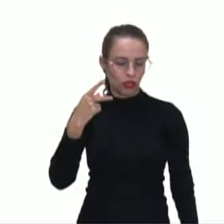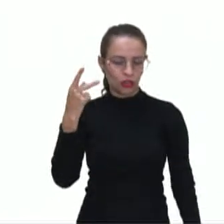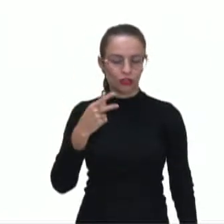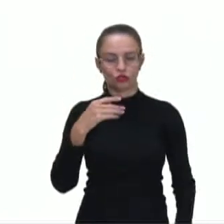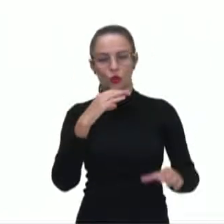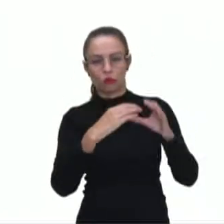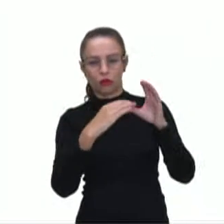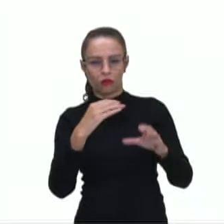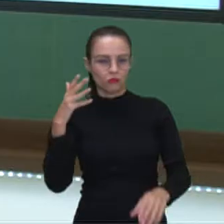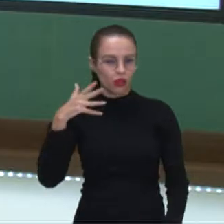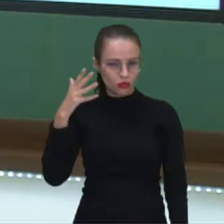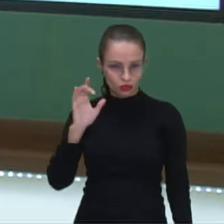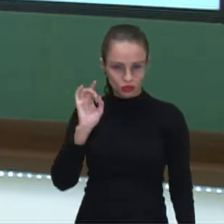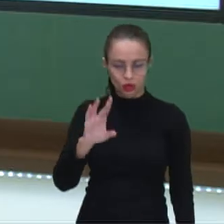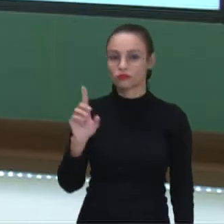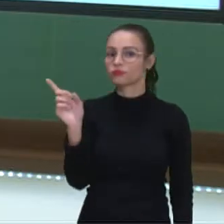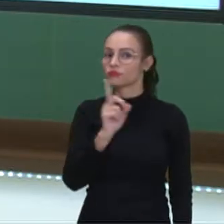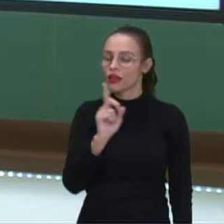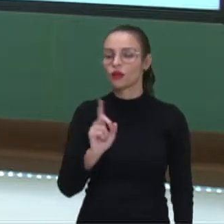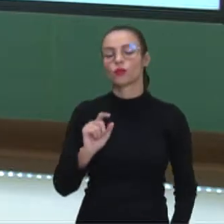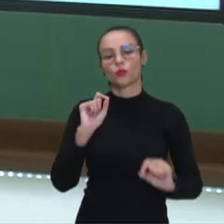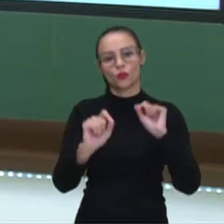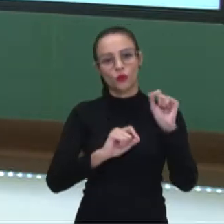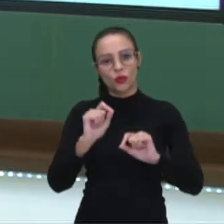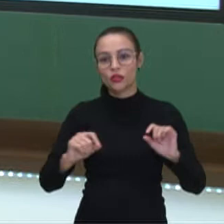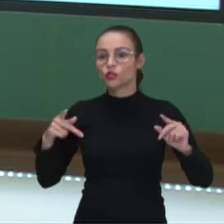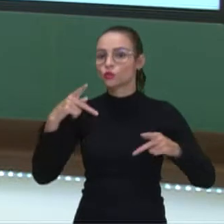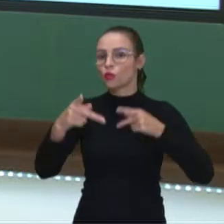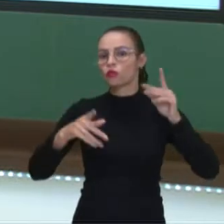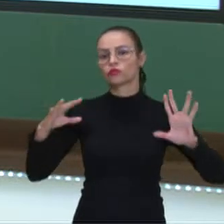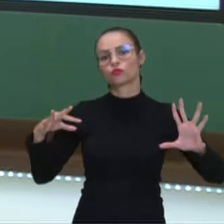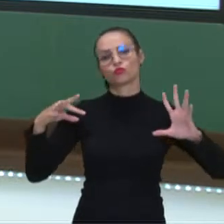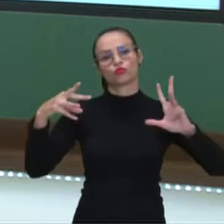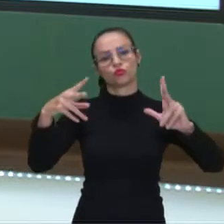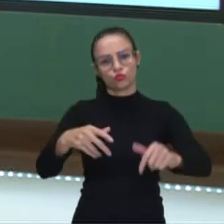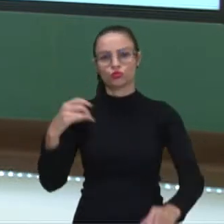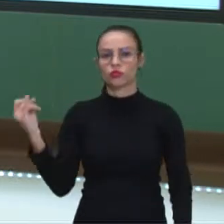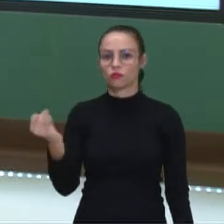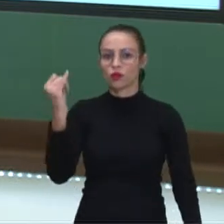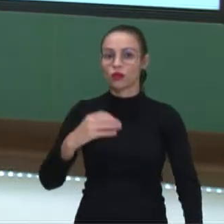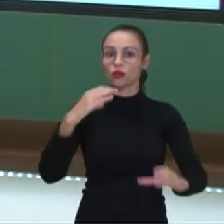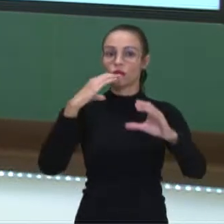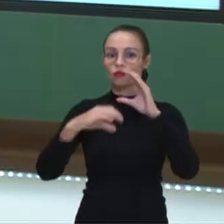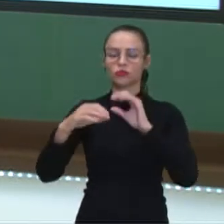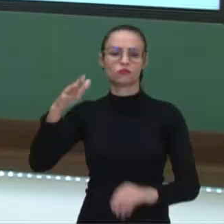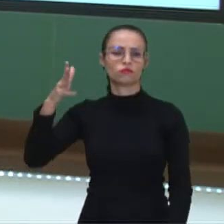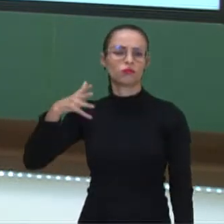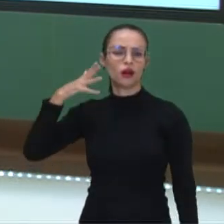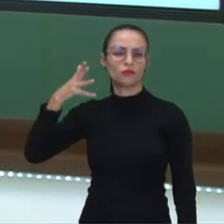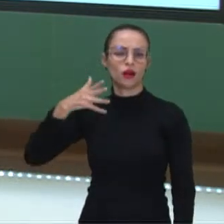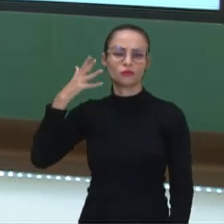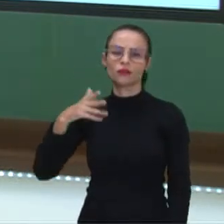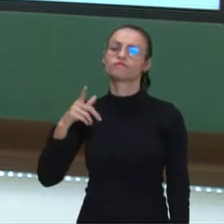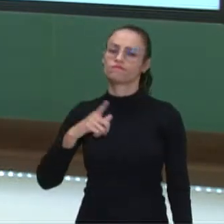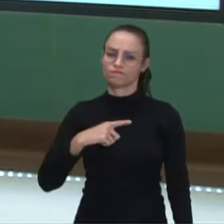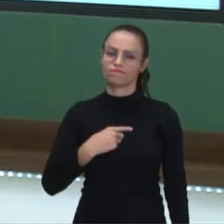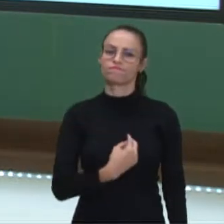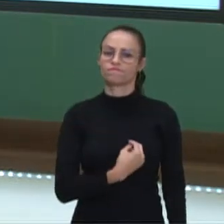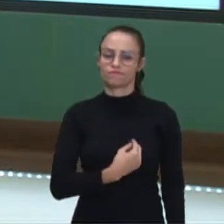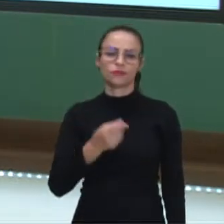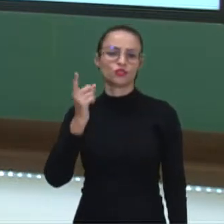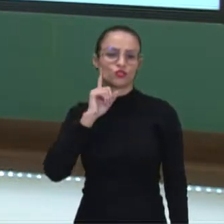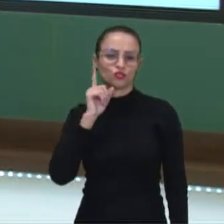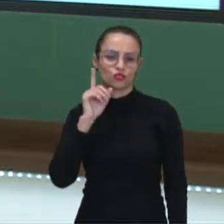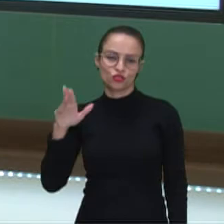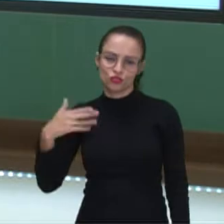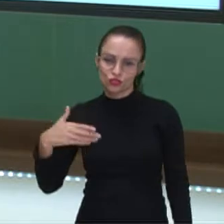e palestrantes. É uma habilidade necessária para a população em geral. A comunicação oral está presente no nosso dia a